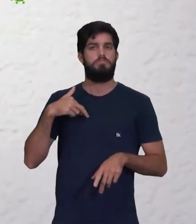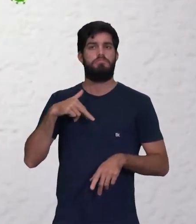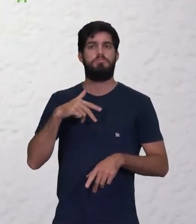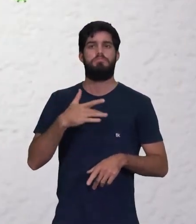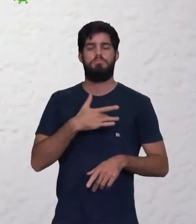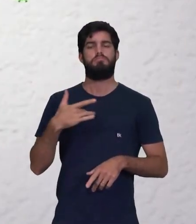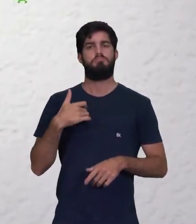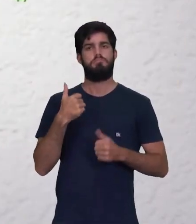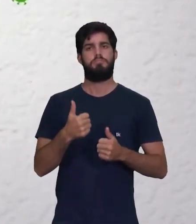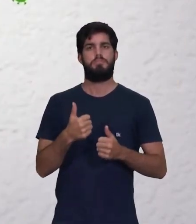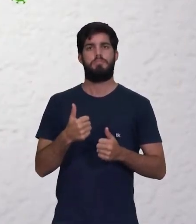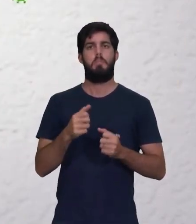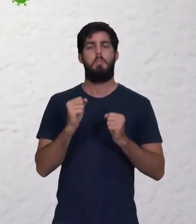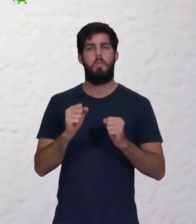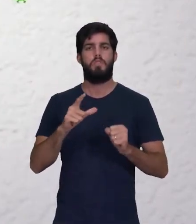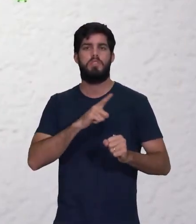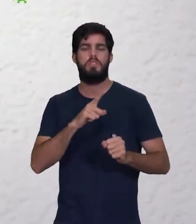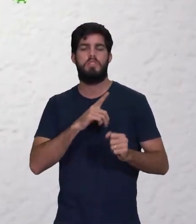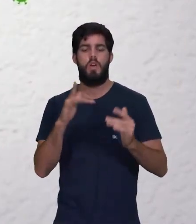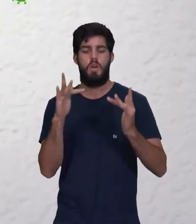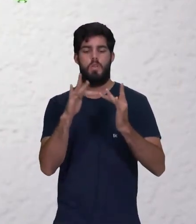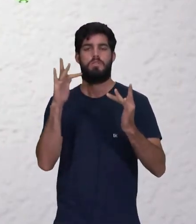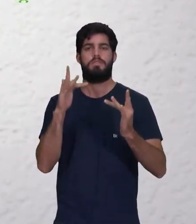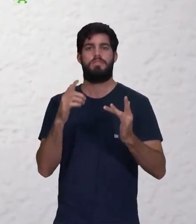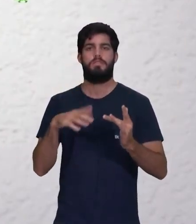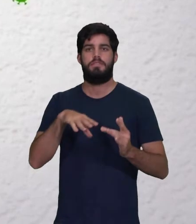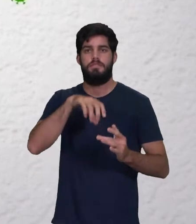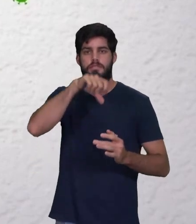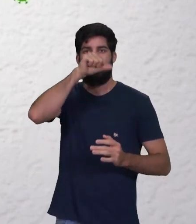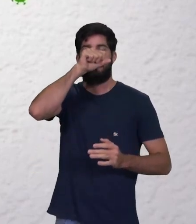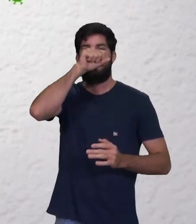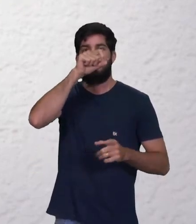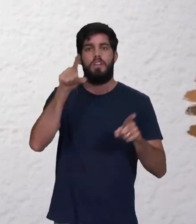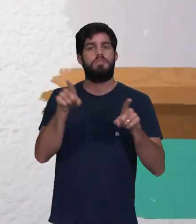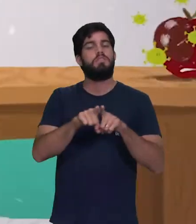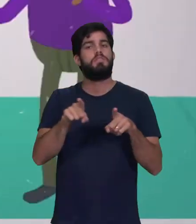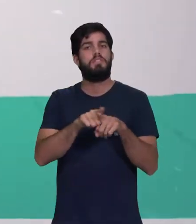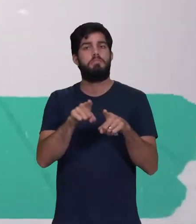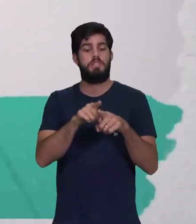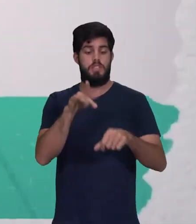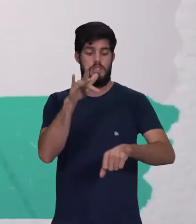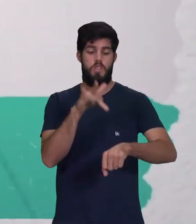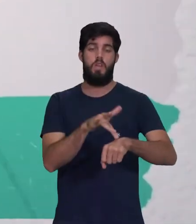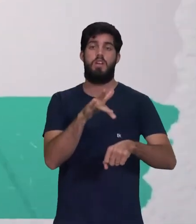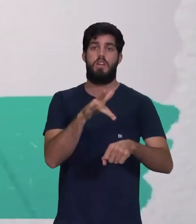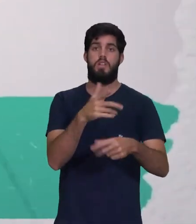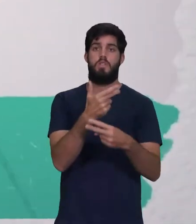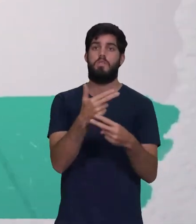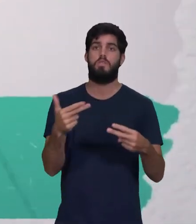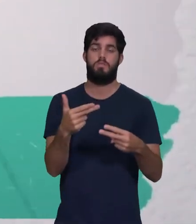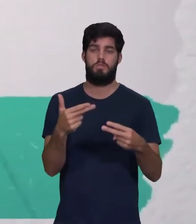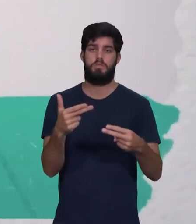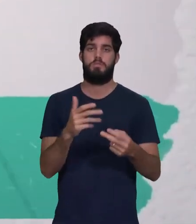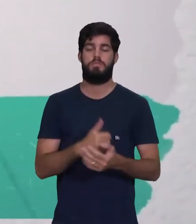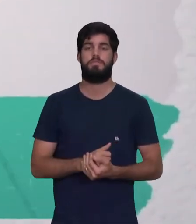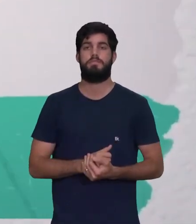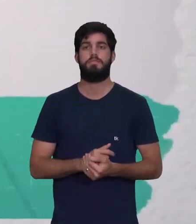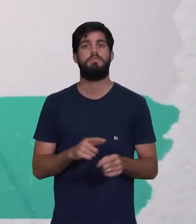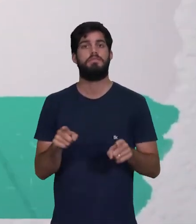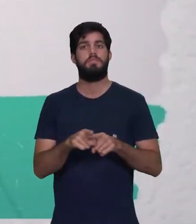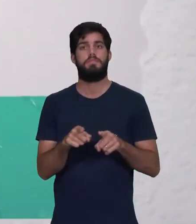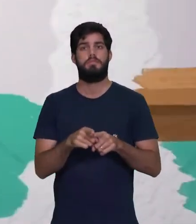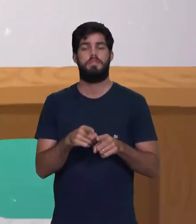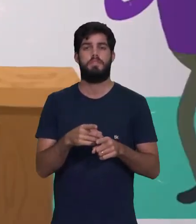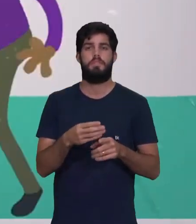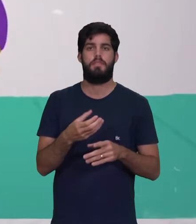saudável pode ter contato com o vírus ao inalar essas gotículas presentes no ar ou tocar algo contaminado e, sem